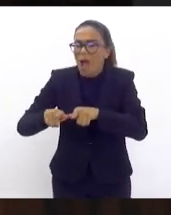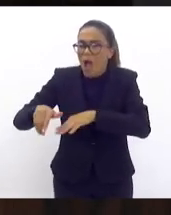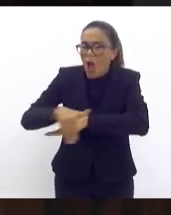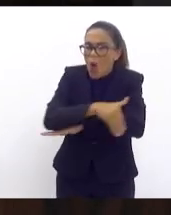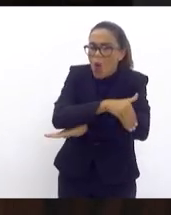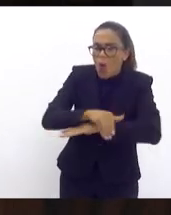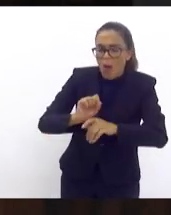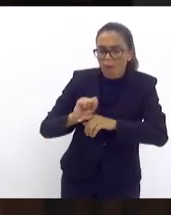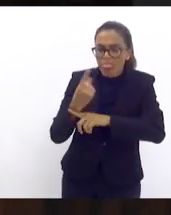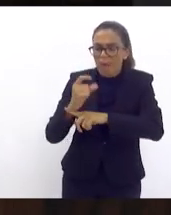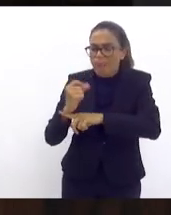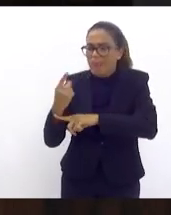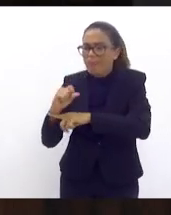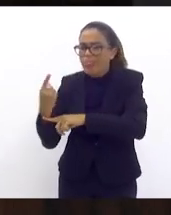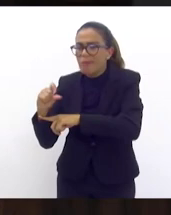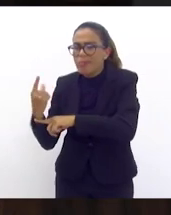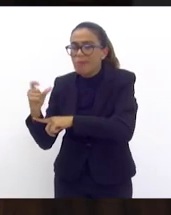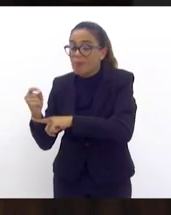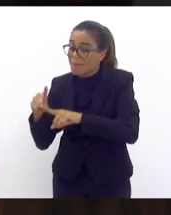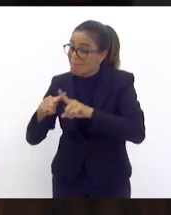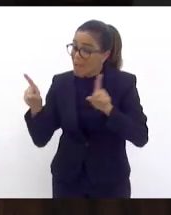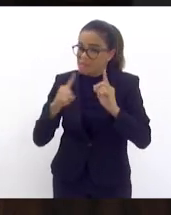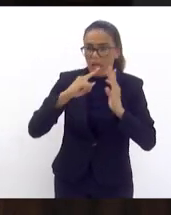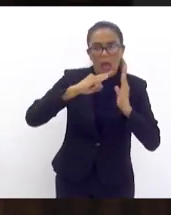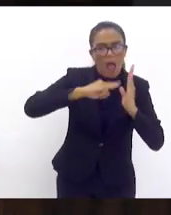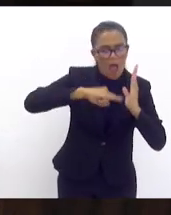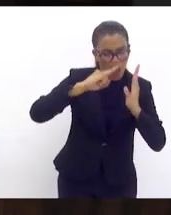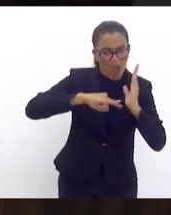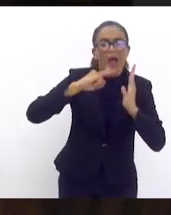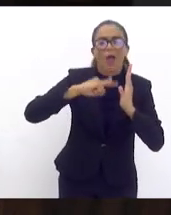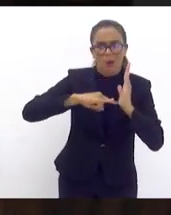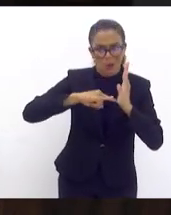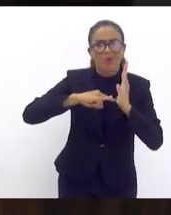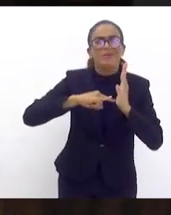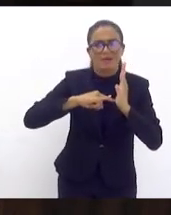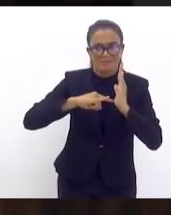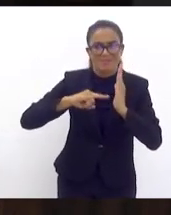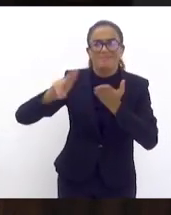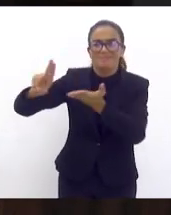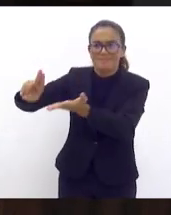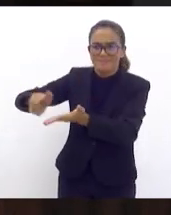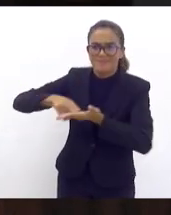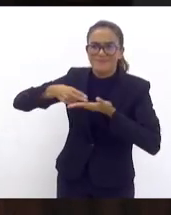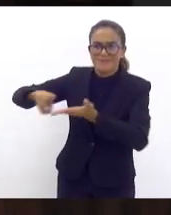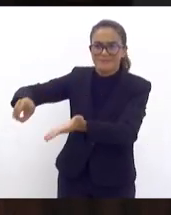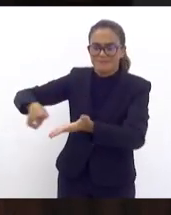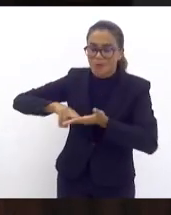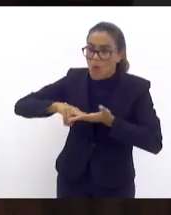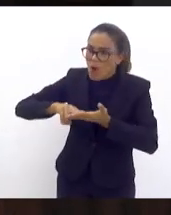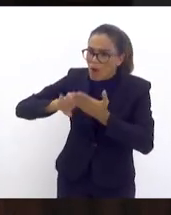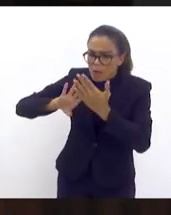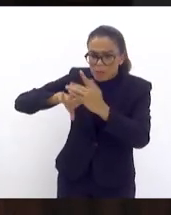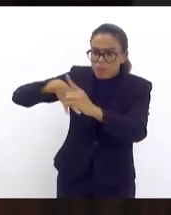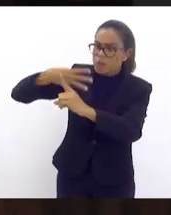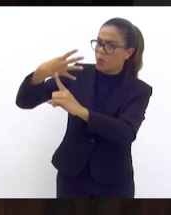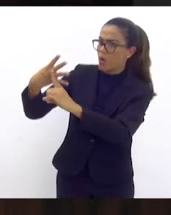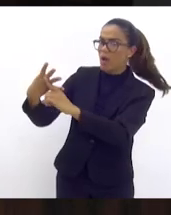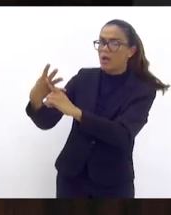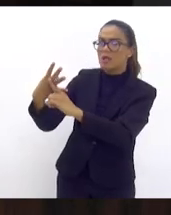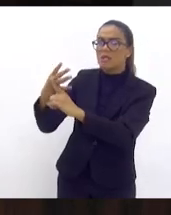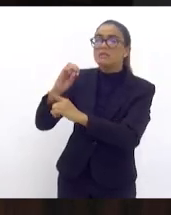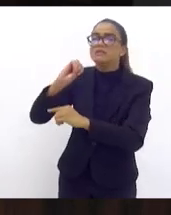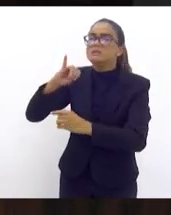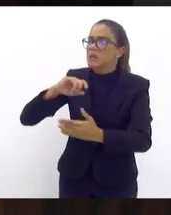afirmar deputada Lucinha é que a conta chega todo final de mês alta e se não pagar corta